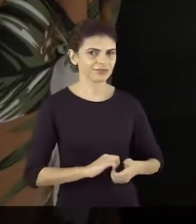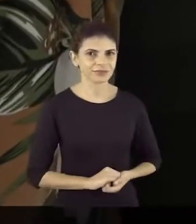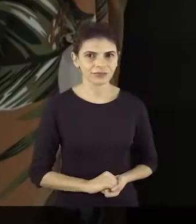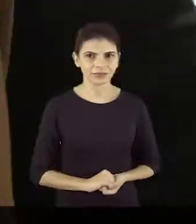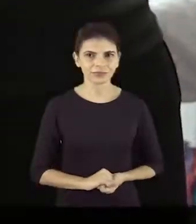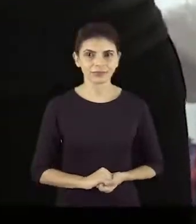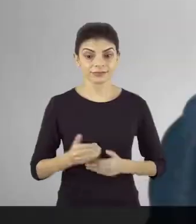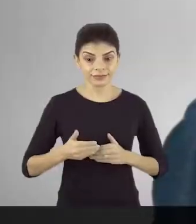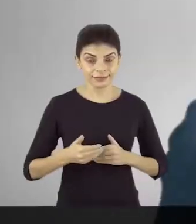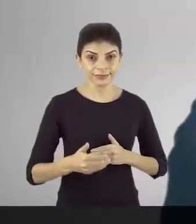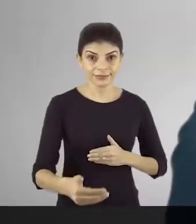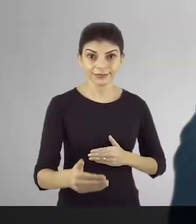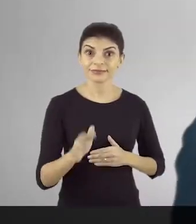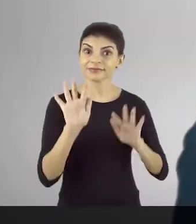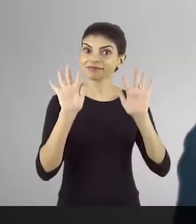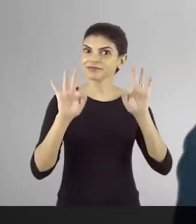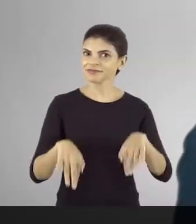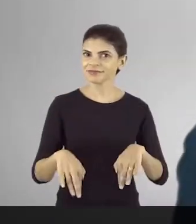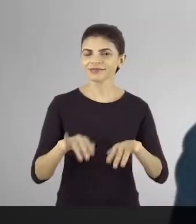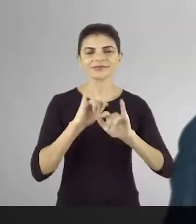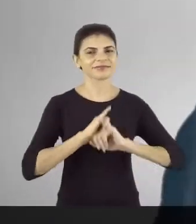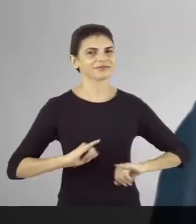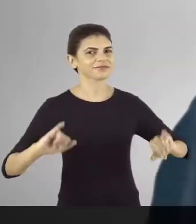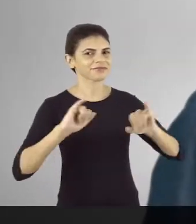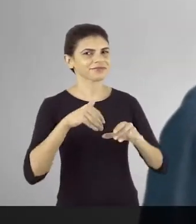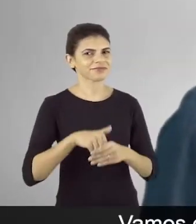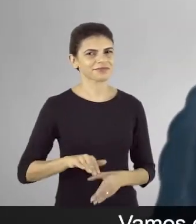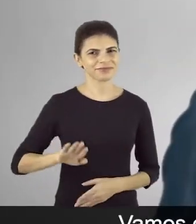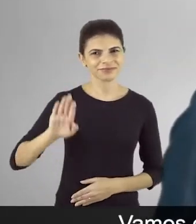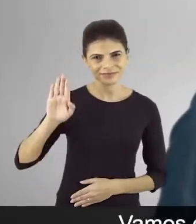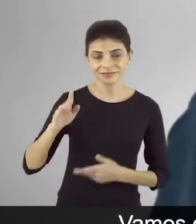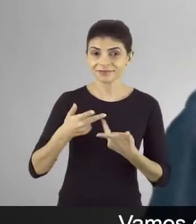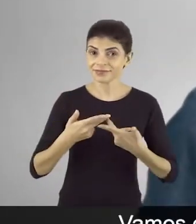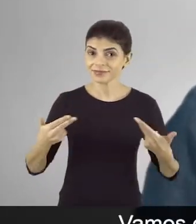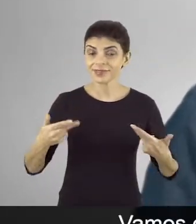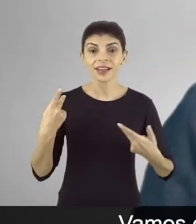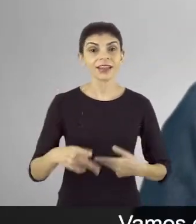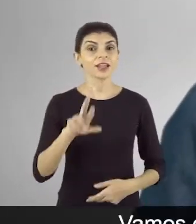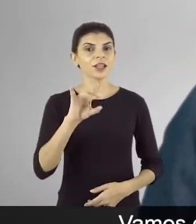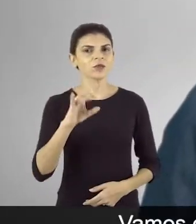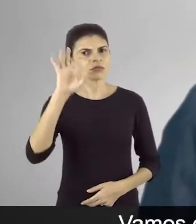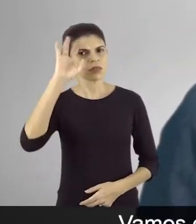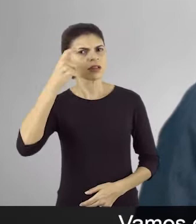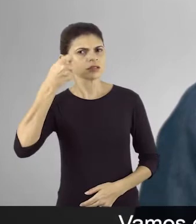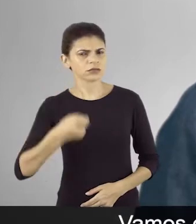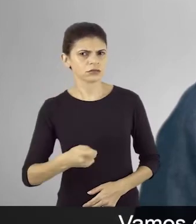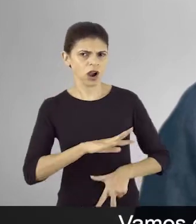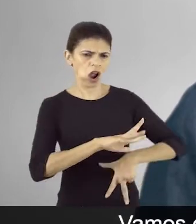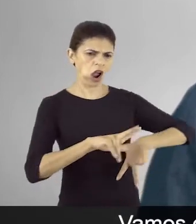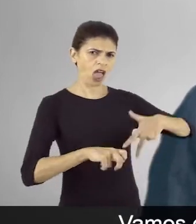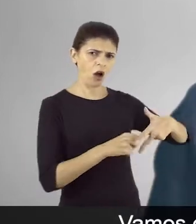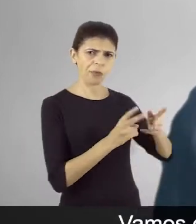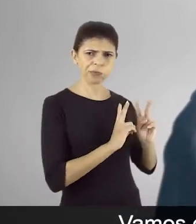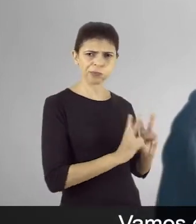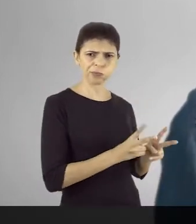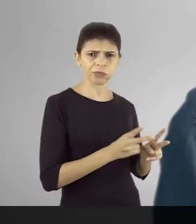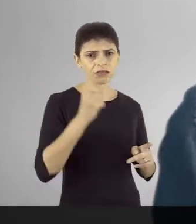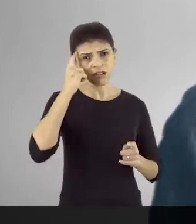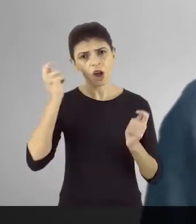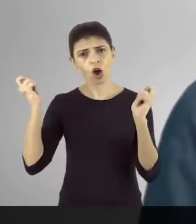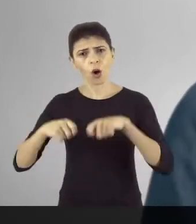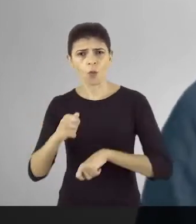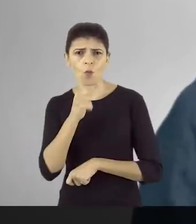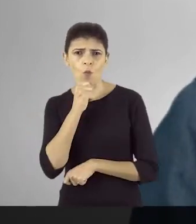opção. Entramos na reta final da campanha. Vamos decidir se a nossa cidade vai continuar na mão da corrupção